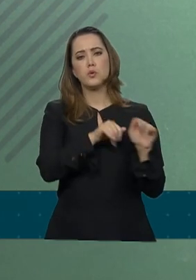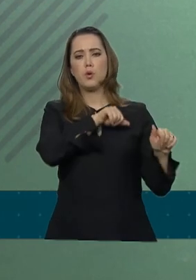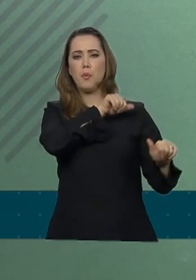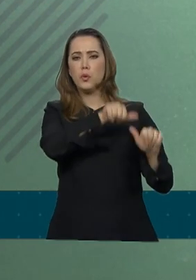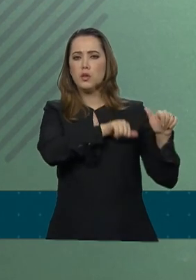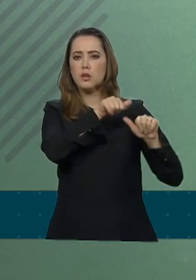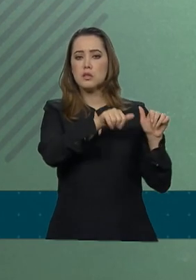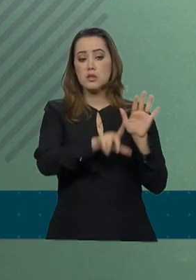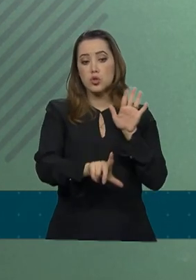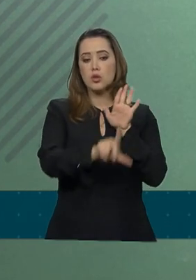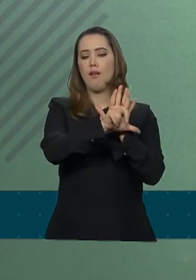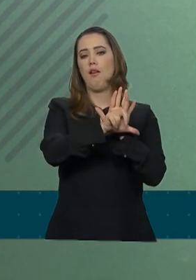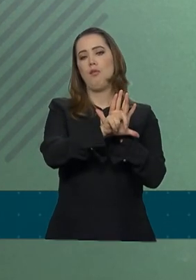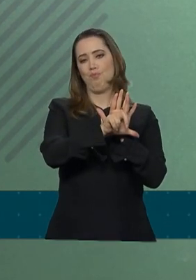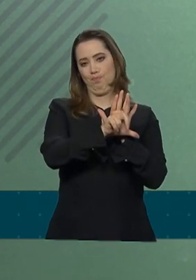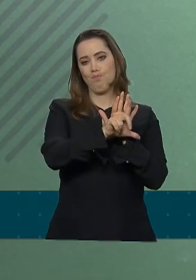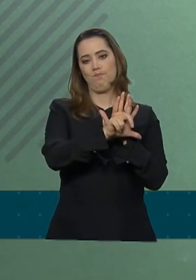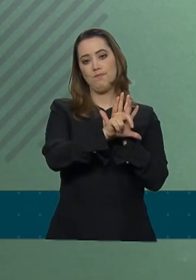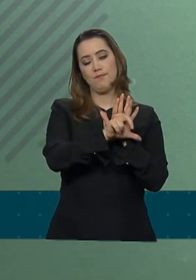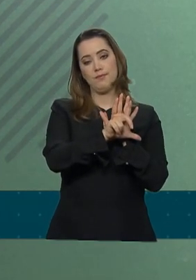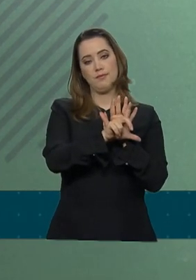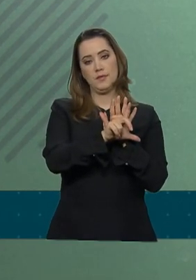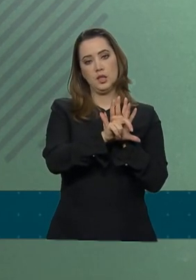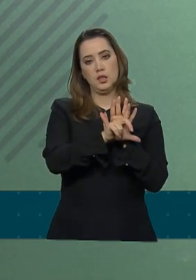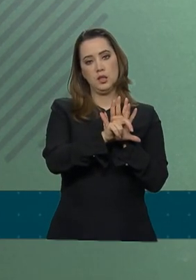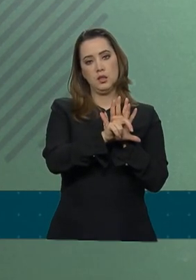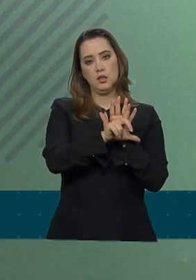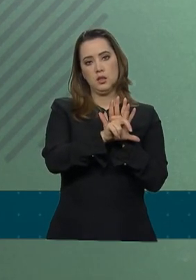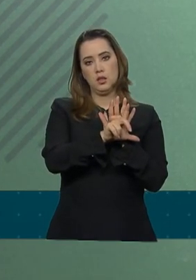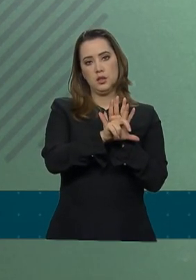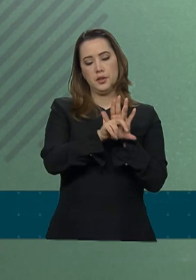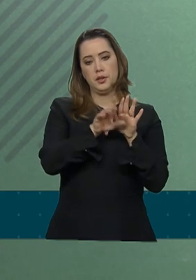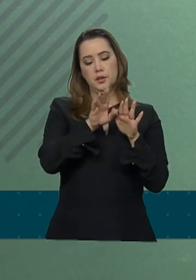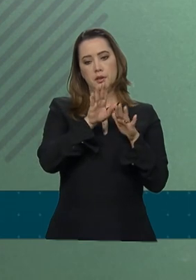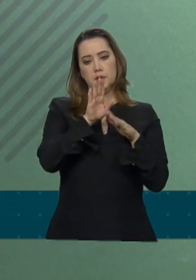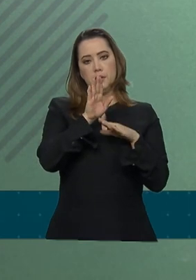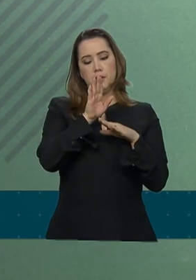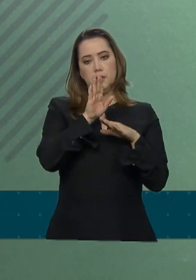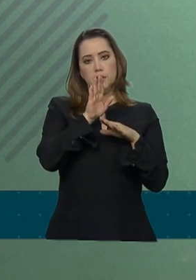sistema de leis que favorece a impunidade